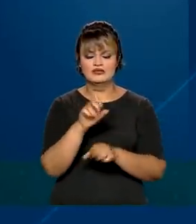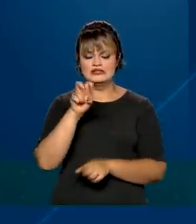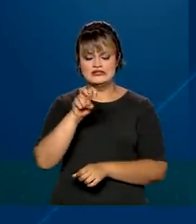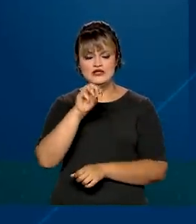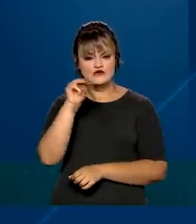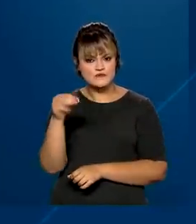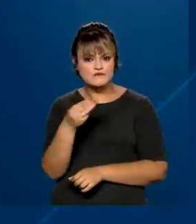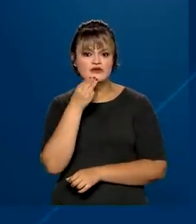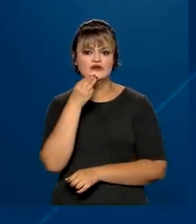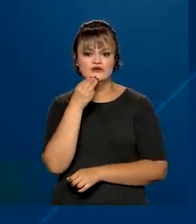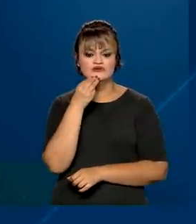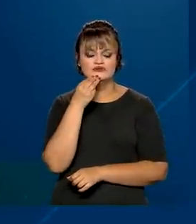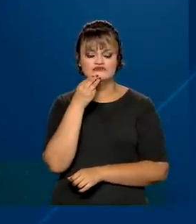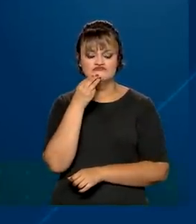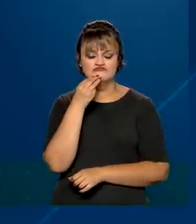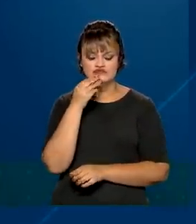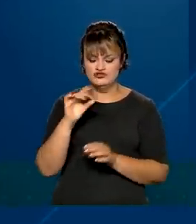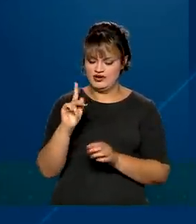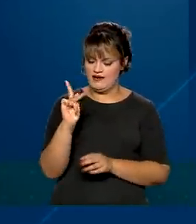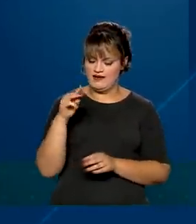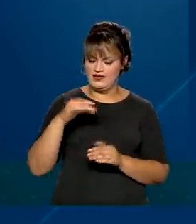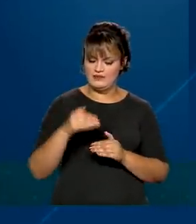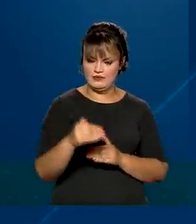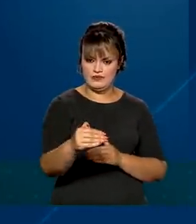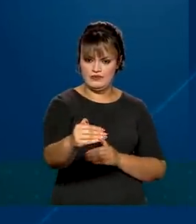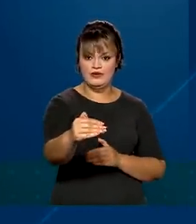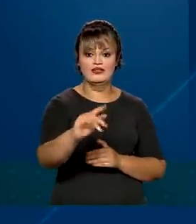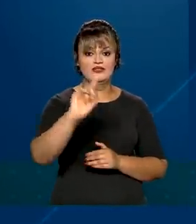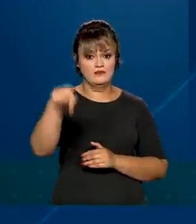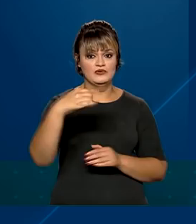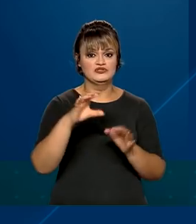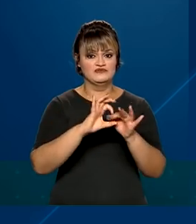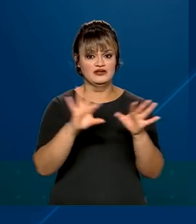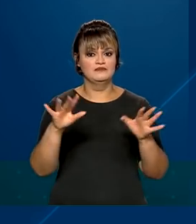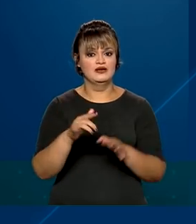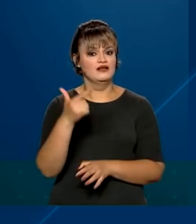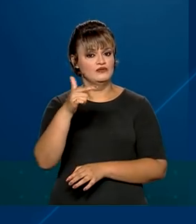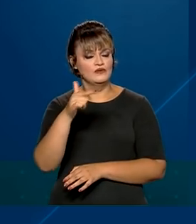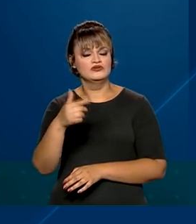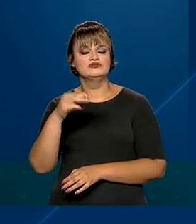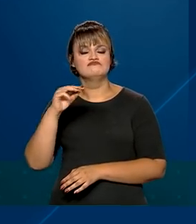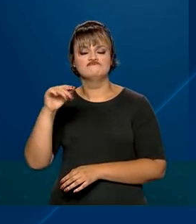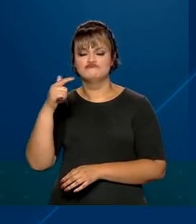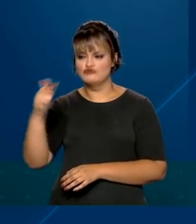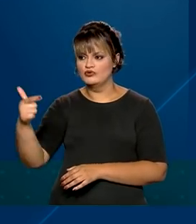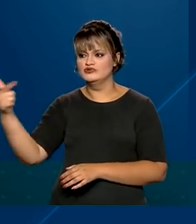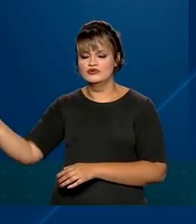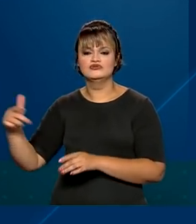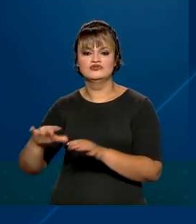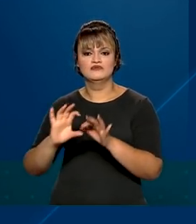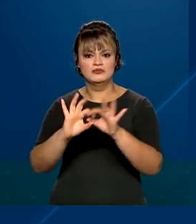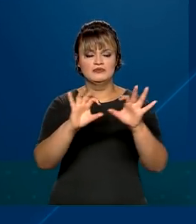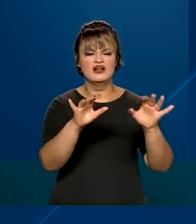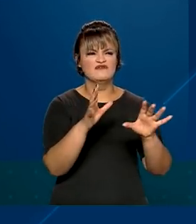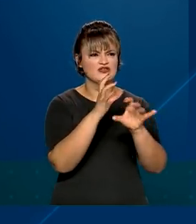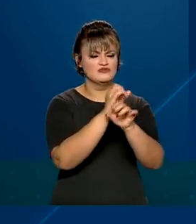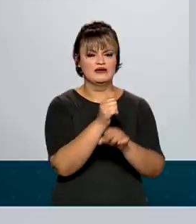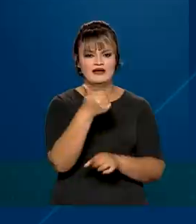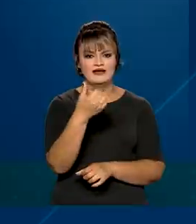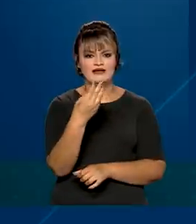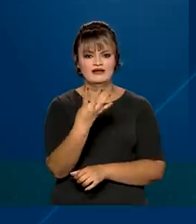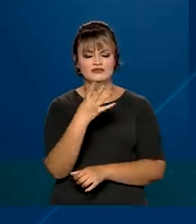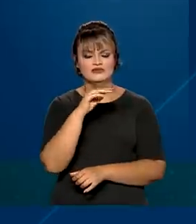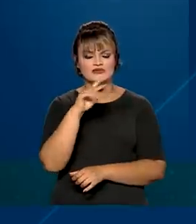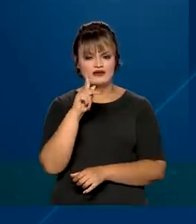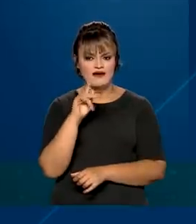liberados por tráfego. Nós vamos liberar mais 2 quilômetros agora nos próximos meses, depois mais 2 e a gente fecha então os 14 quilômetros duplicados.